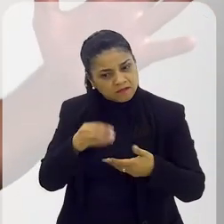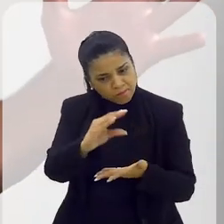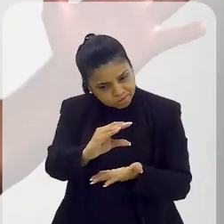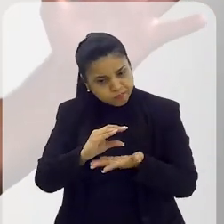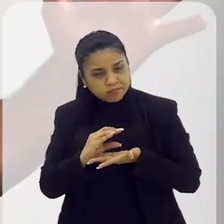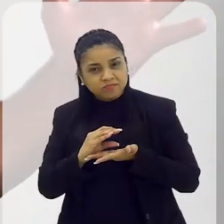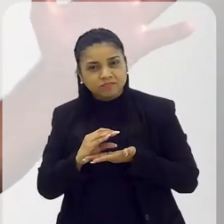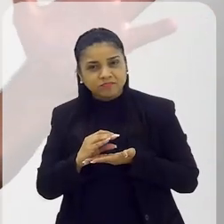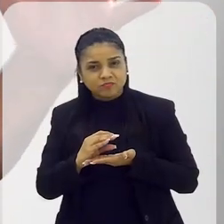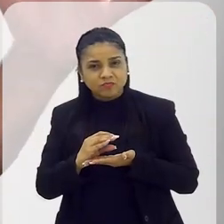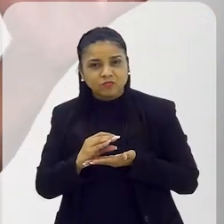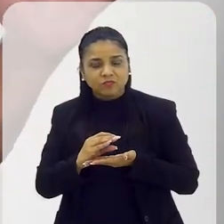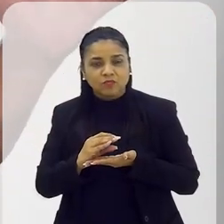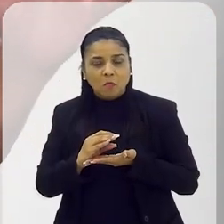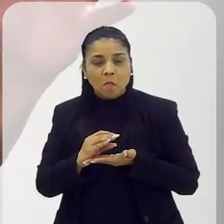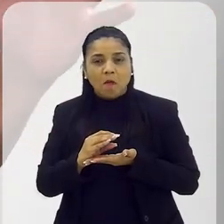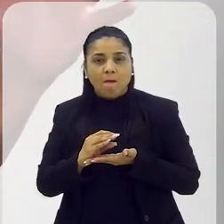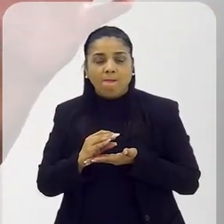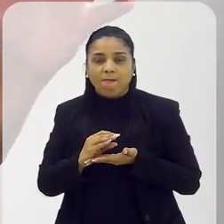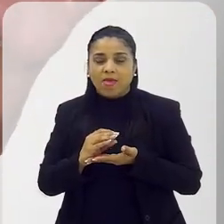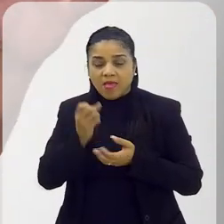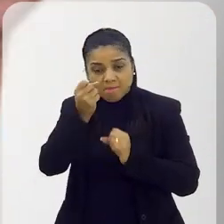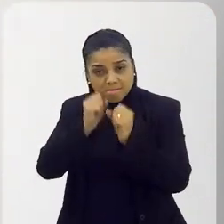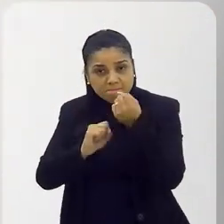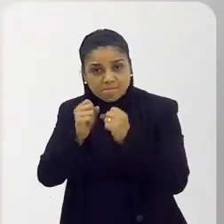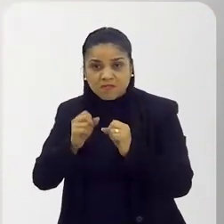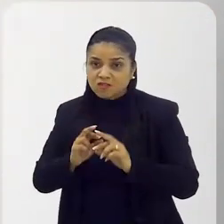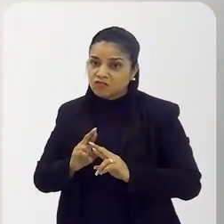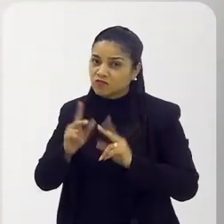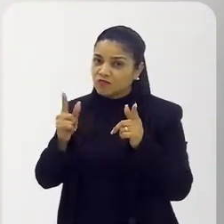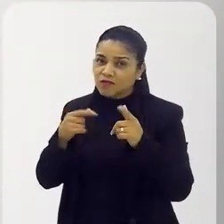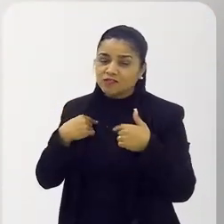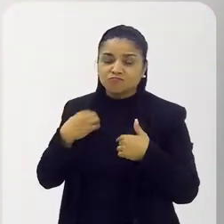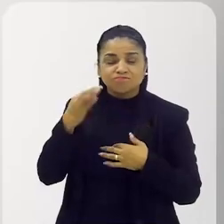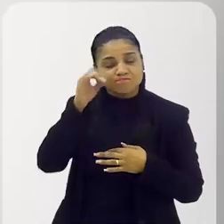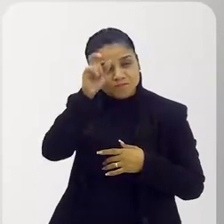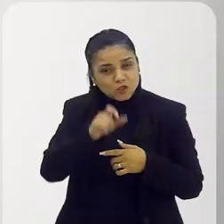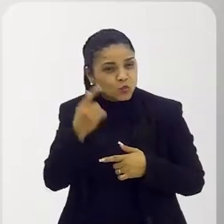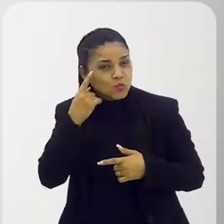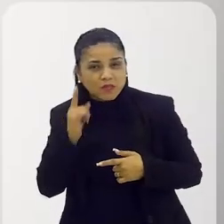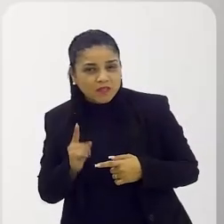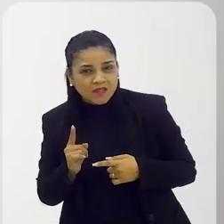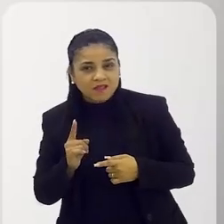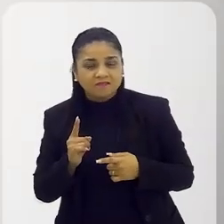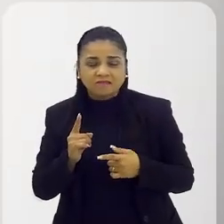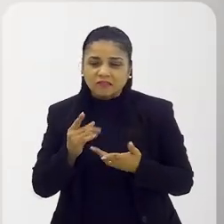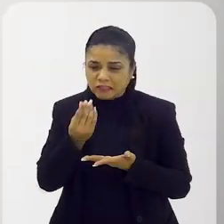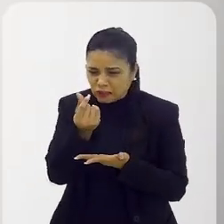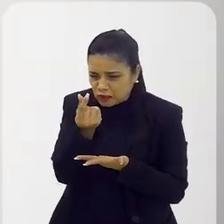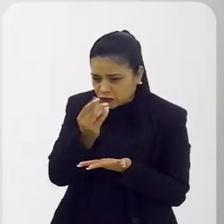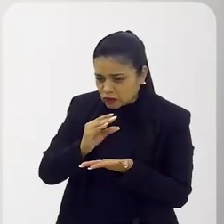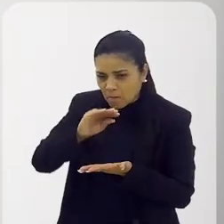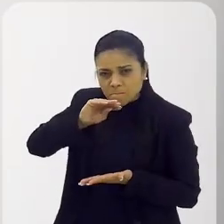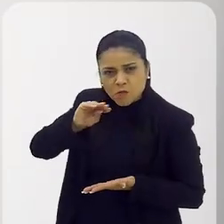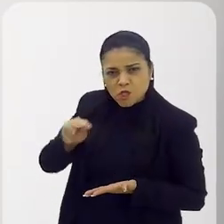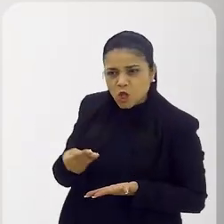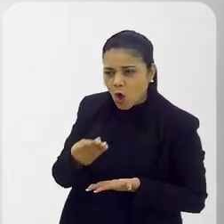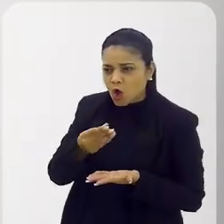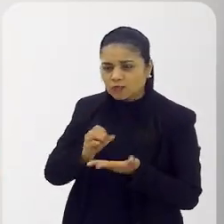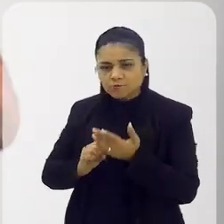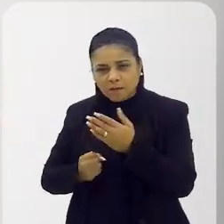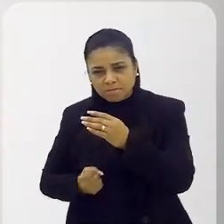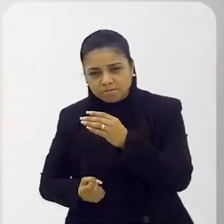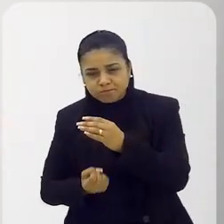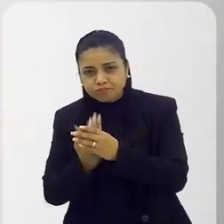investimento. É um... Não é um negócio que é um negócio diferente. As pessoas, às vezes, não entendem. Pô, você vai gastar não sei quantos milhões para